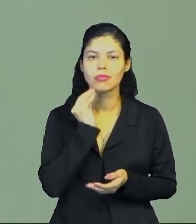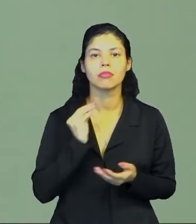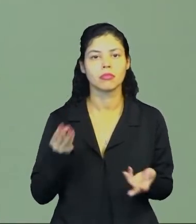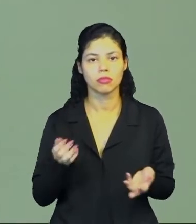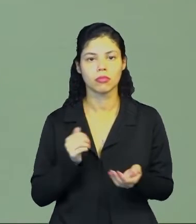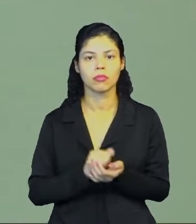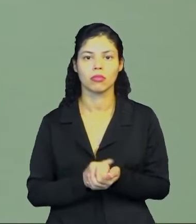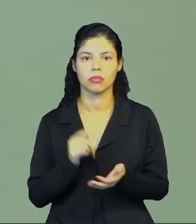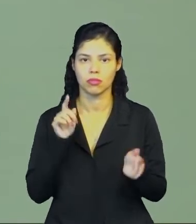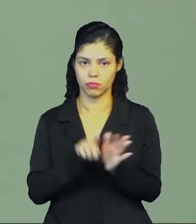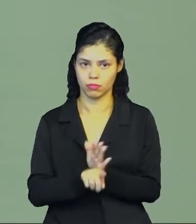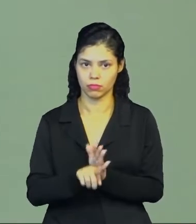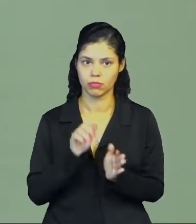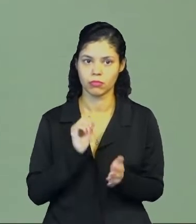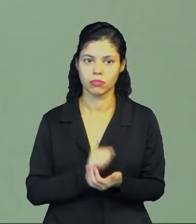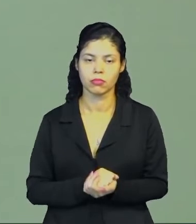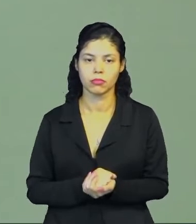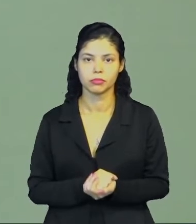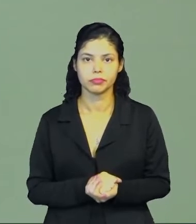as questões